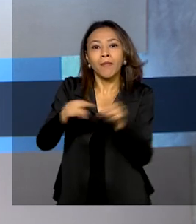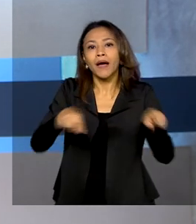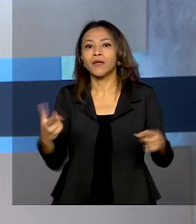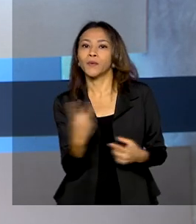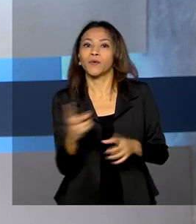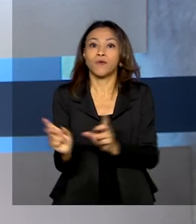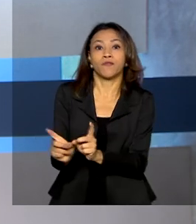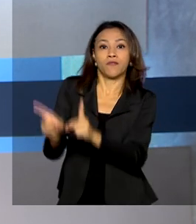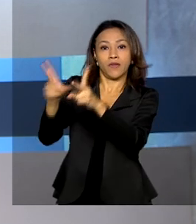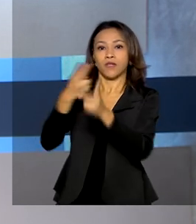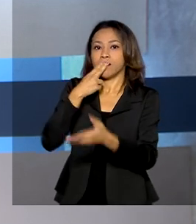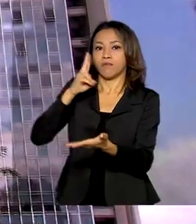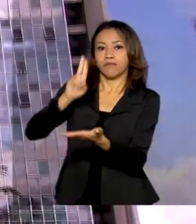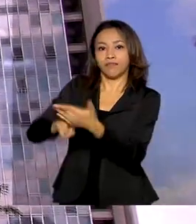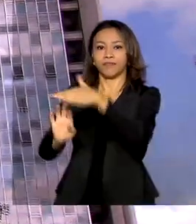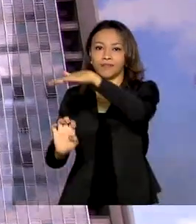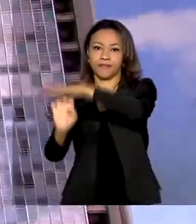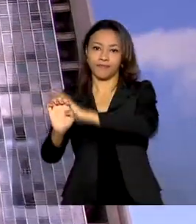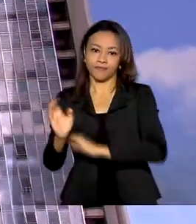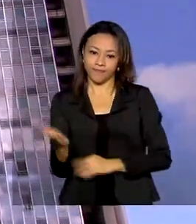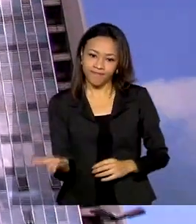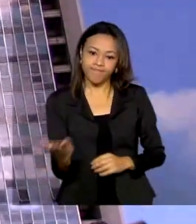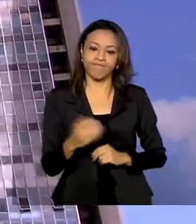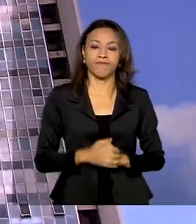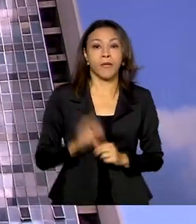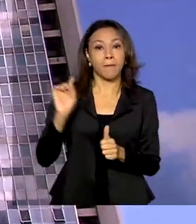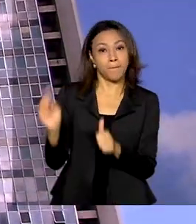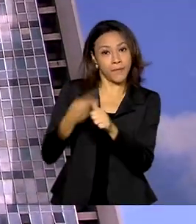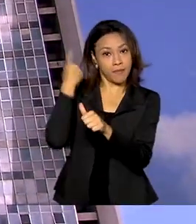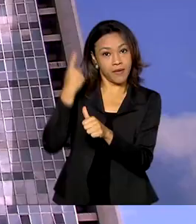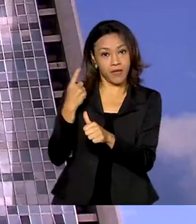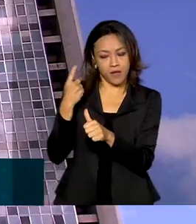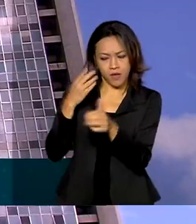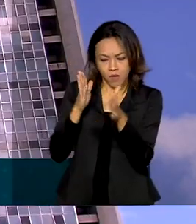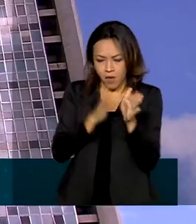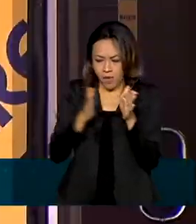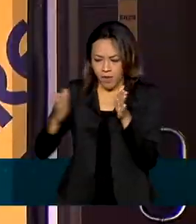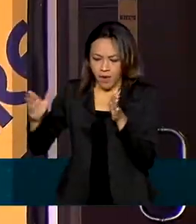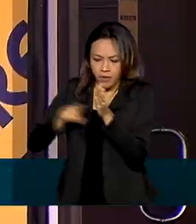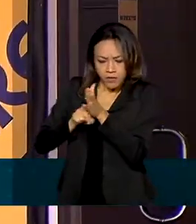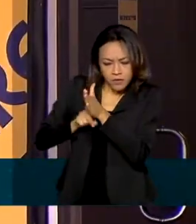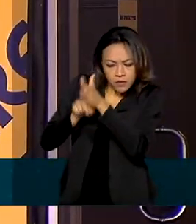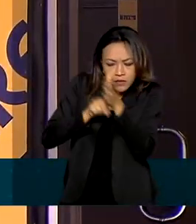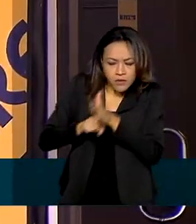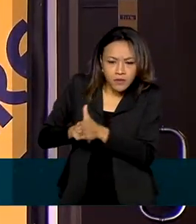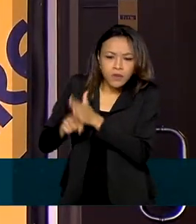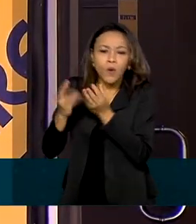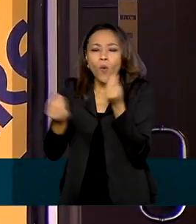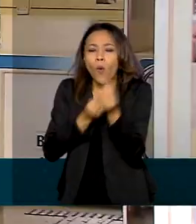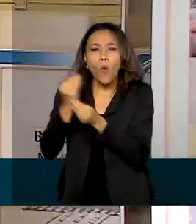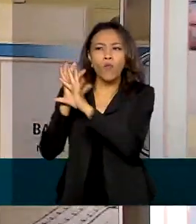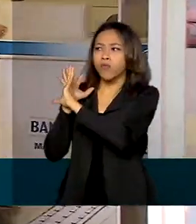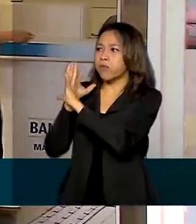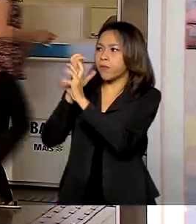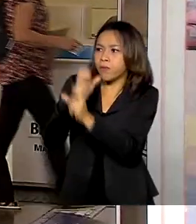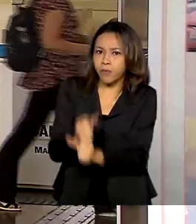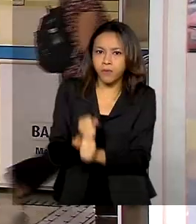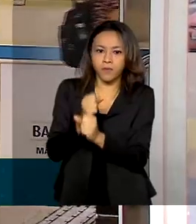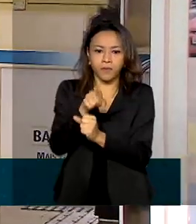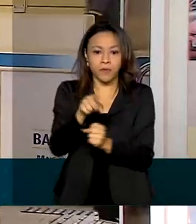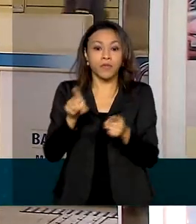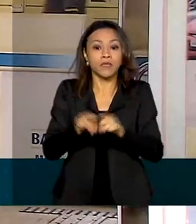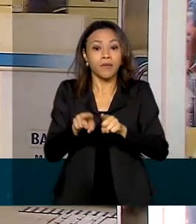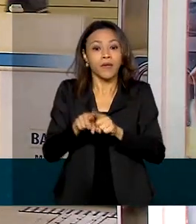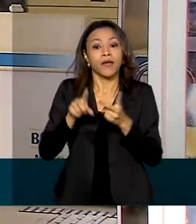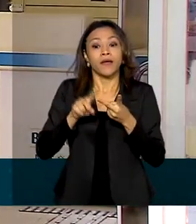dos Correios. A primeira fase de estudos envolveu o diagnóstico completo do setor postal brasileiro, assim como a